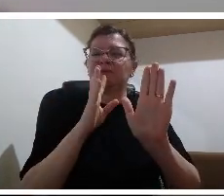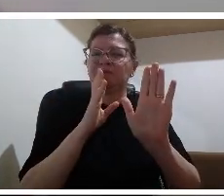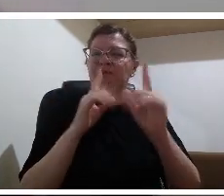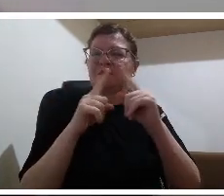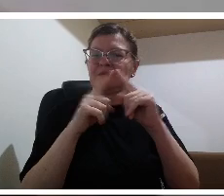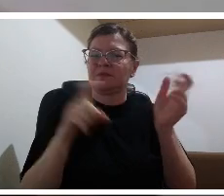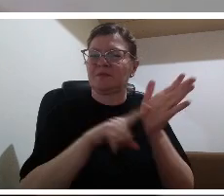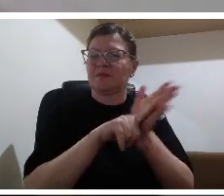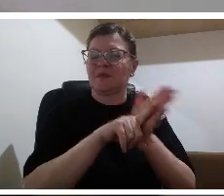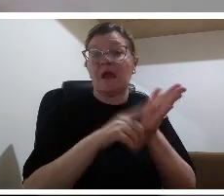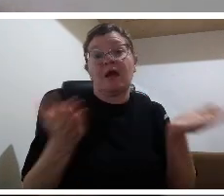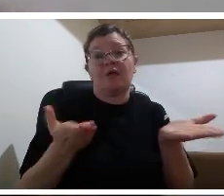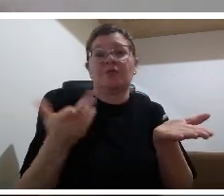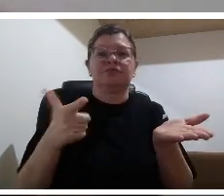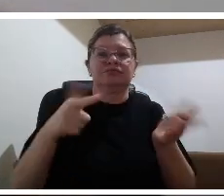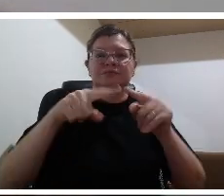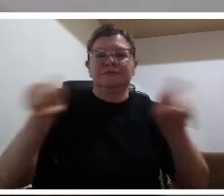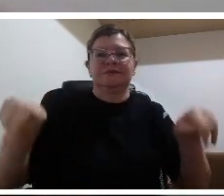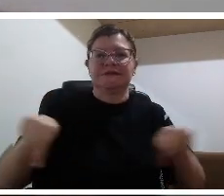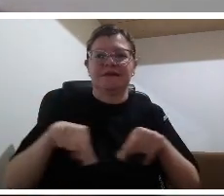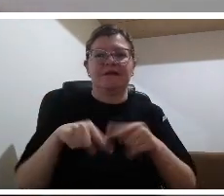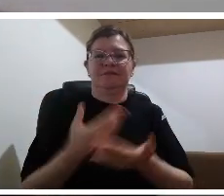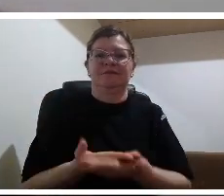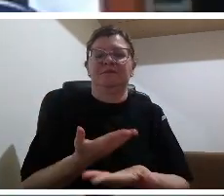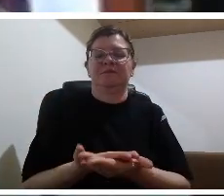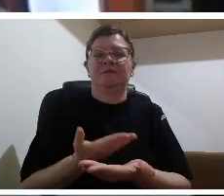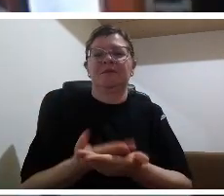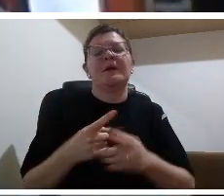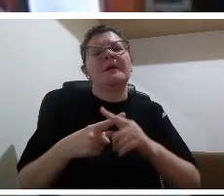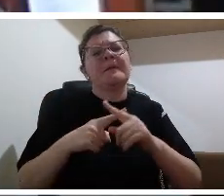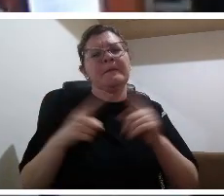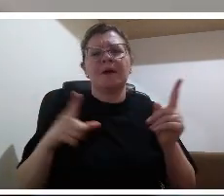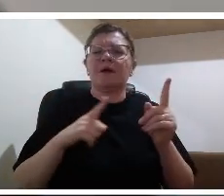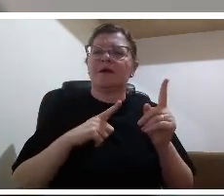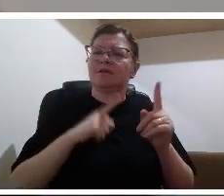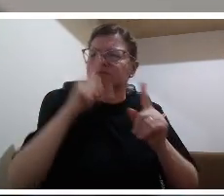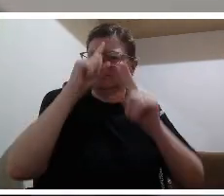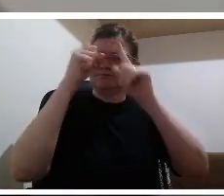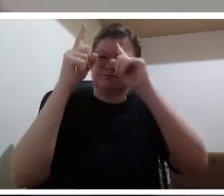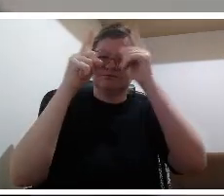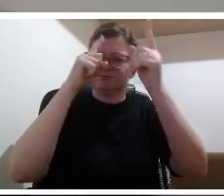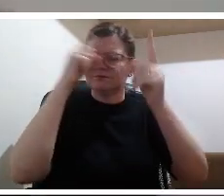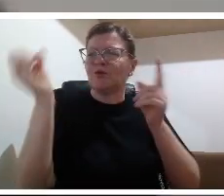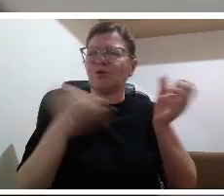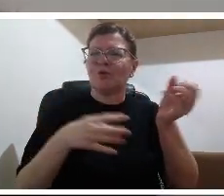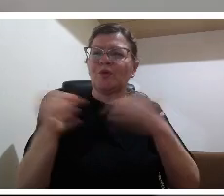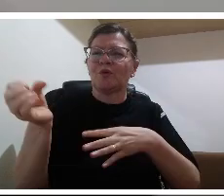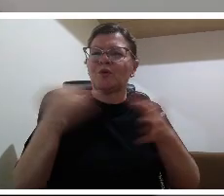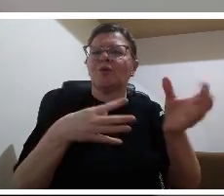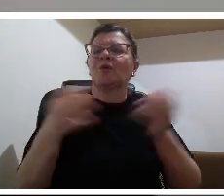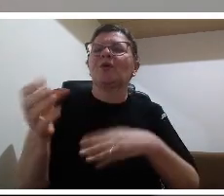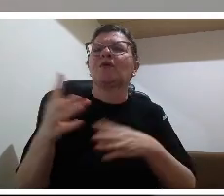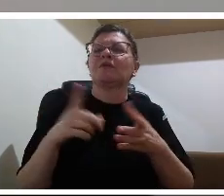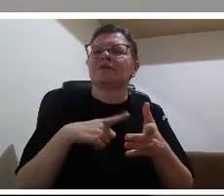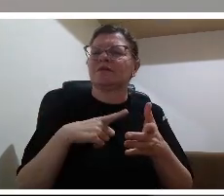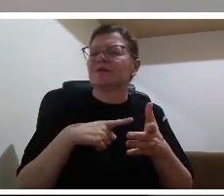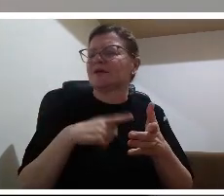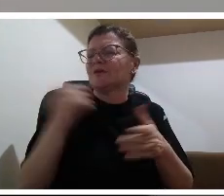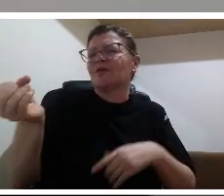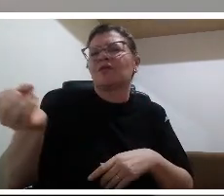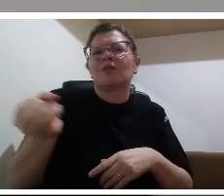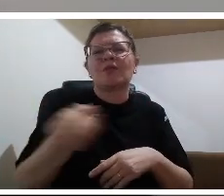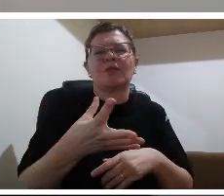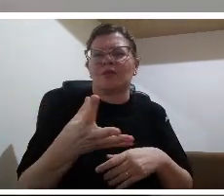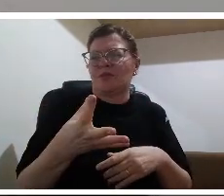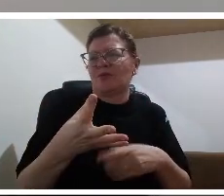formas com outras mídias de outros formatos e aí parabéns aos nossos profissionais porque realmente esse reinventar